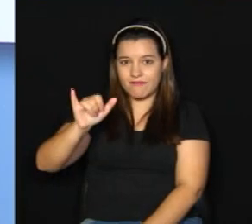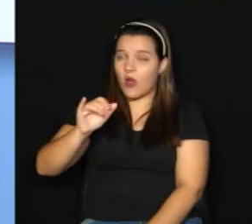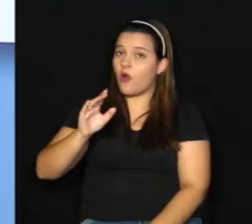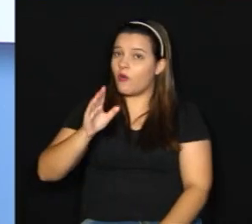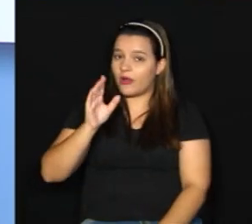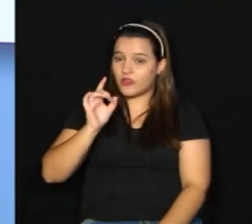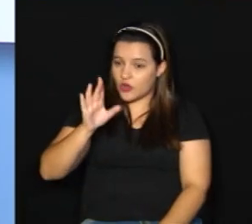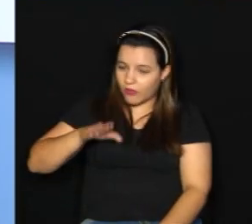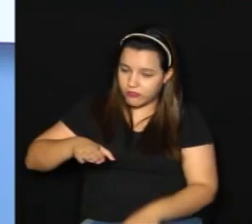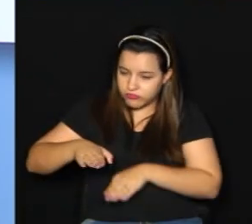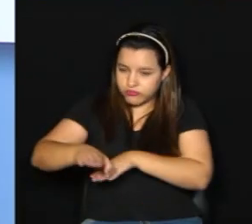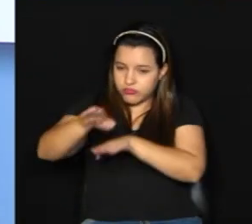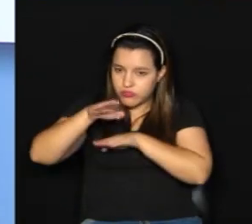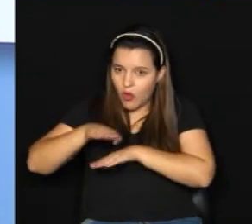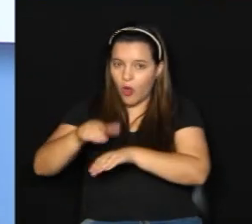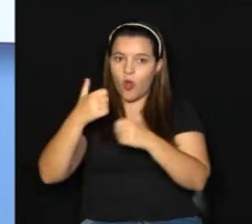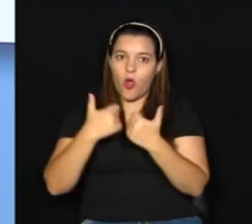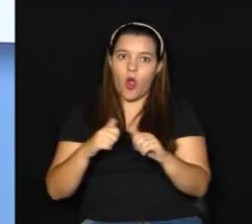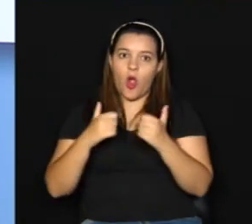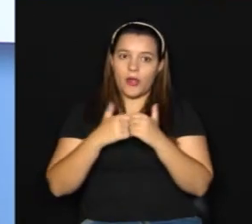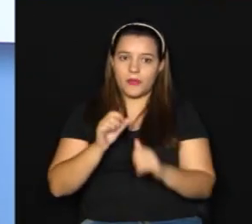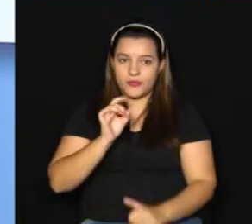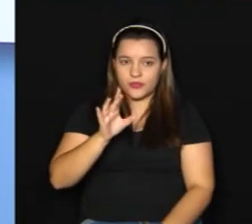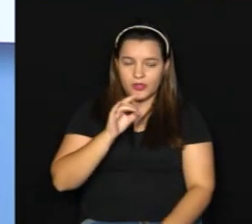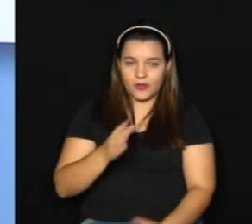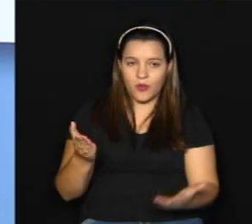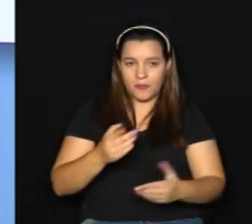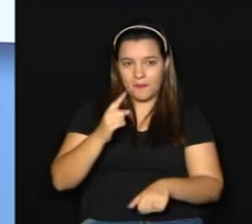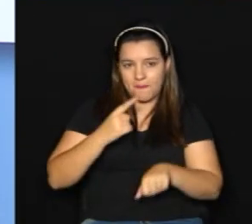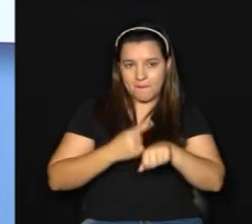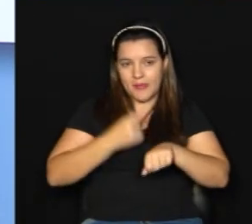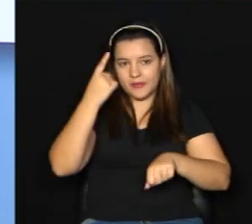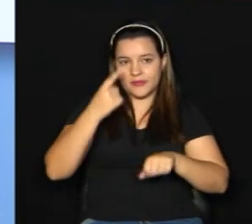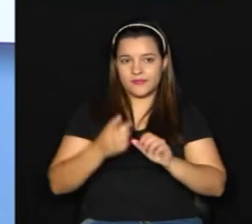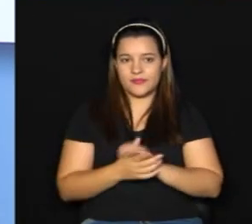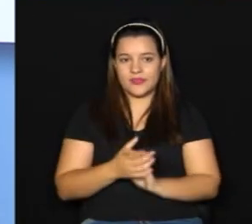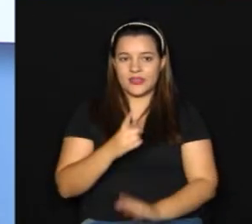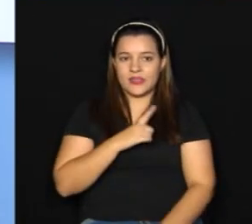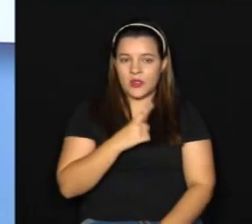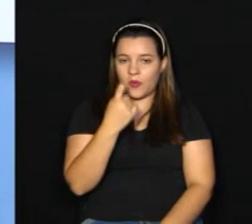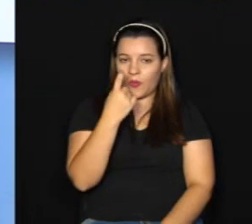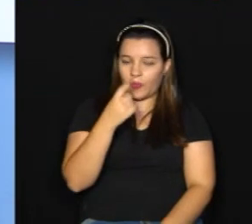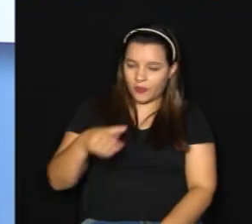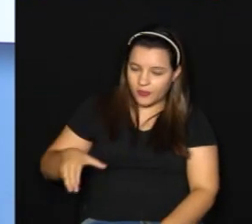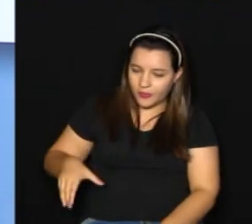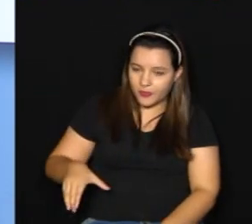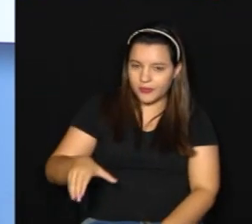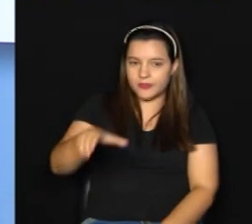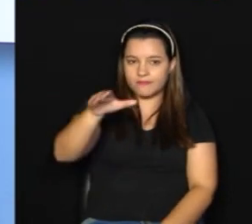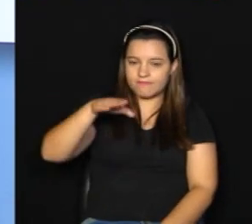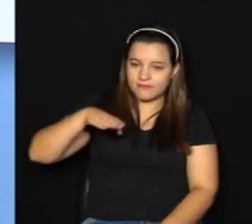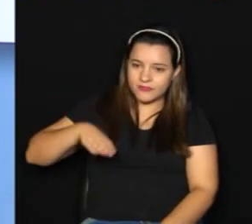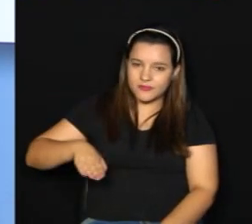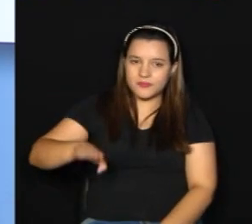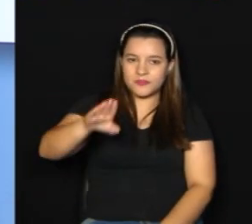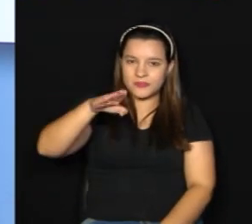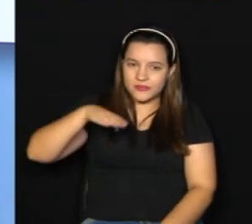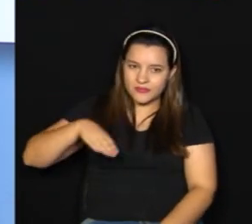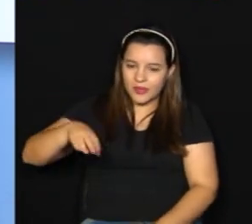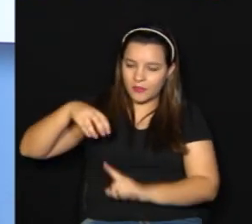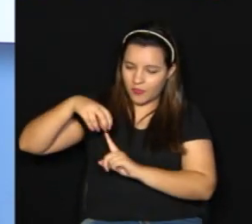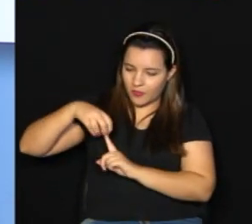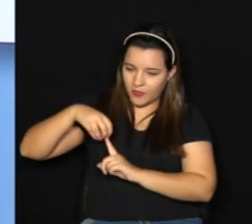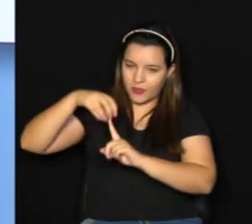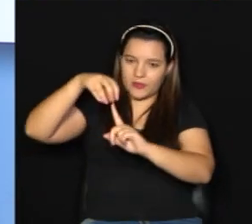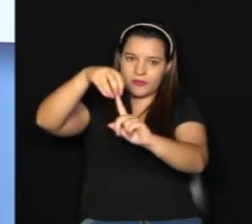para os ônibus. Hoje, nesse primeiro dia, a gente tem aí uma única linha que vai fazer essa conexão entre a região